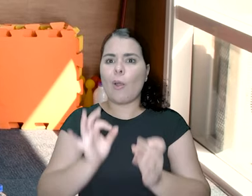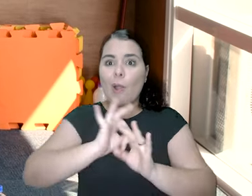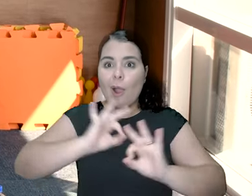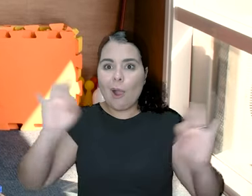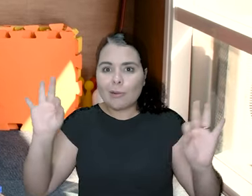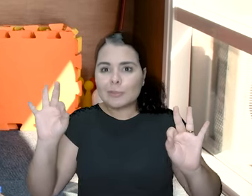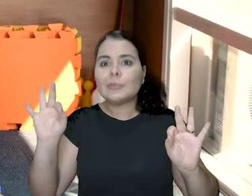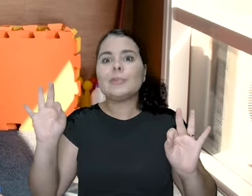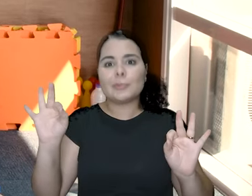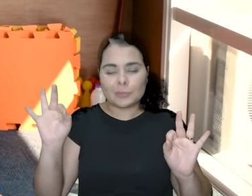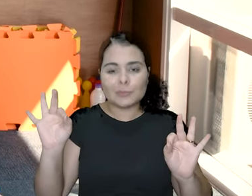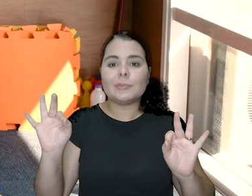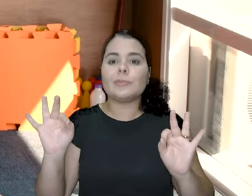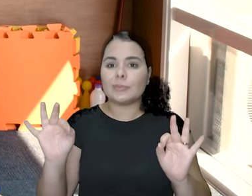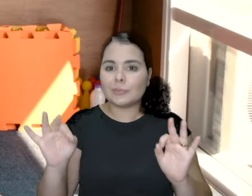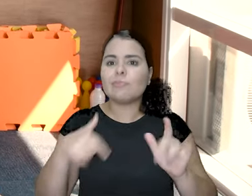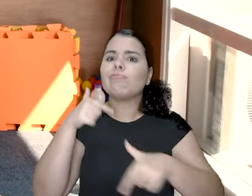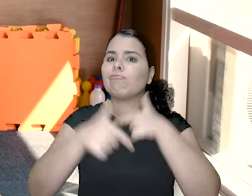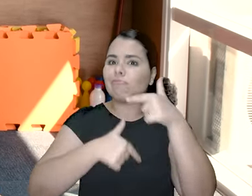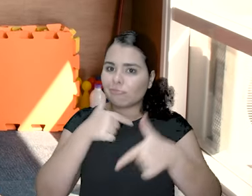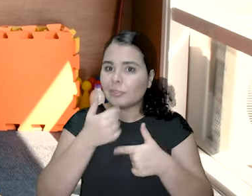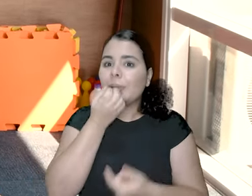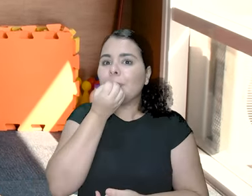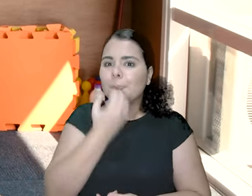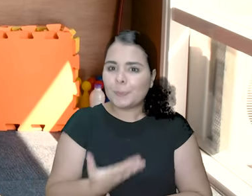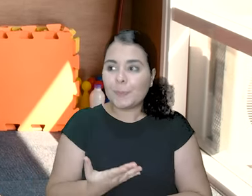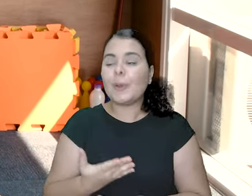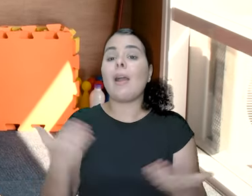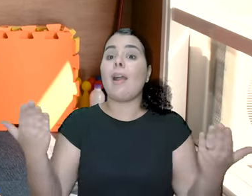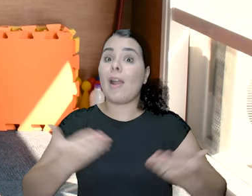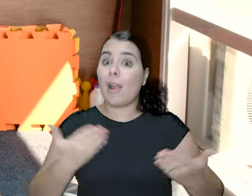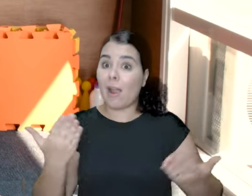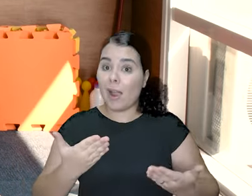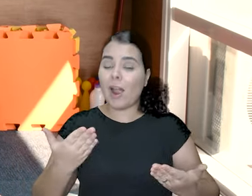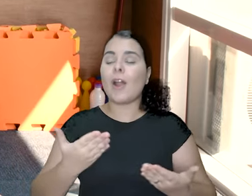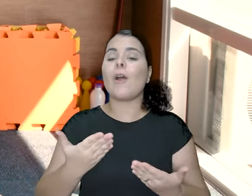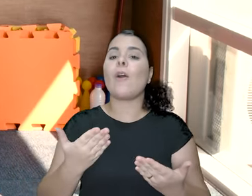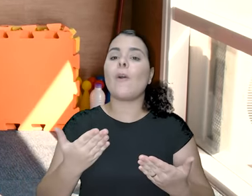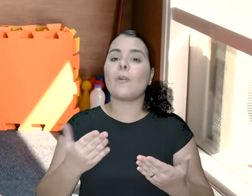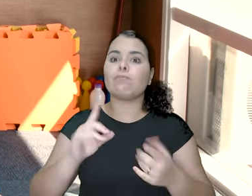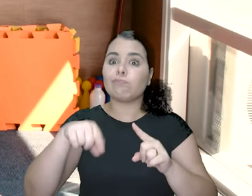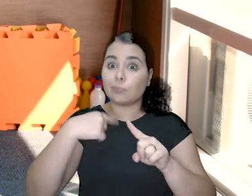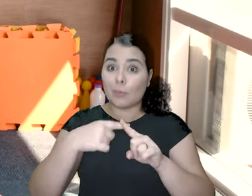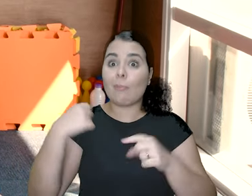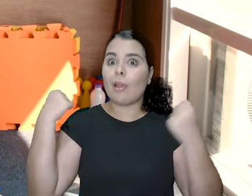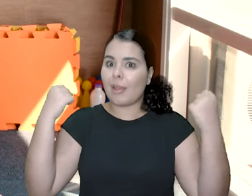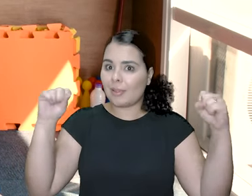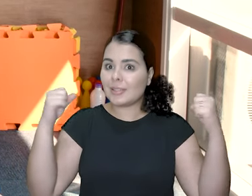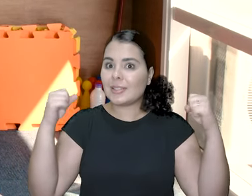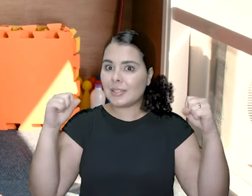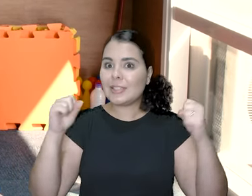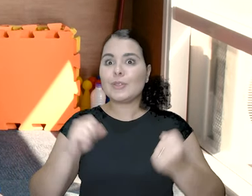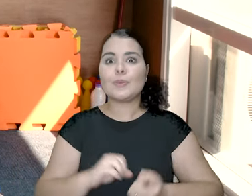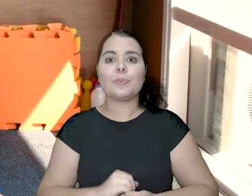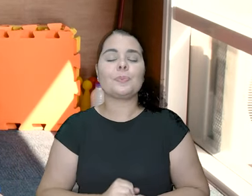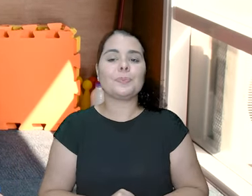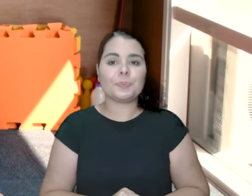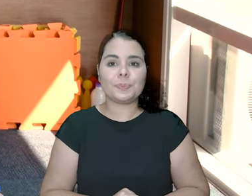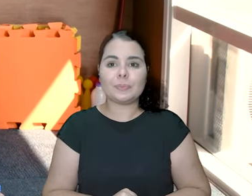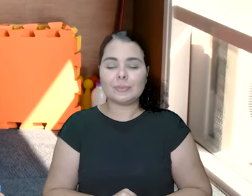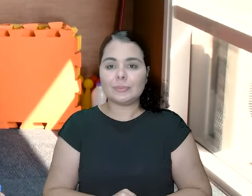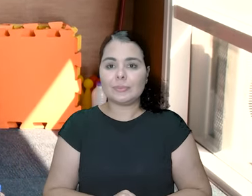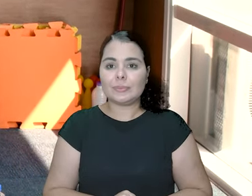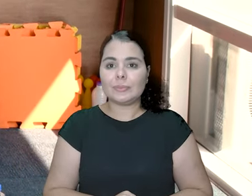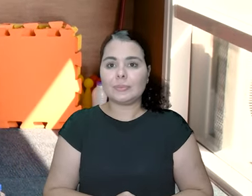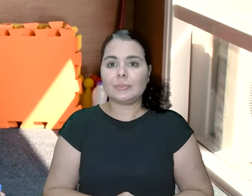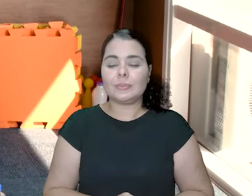Mantém. Boa! Bom trabalho, pessoal. Vamos para o segundo bloquinho. Segundo bloquinho,